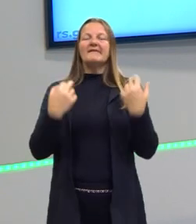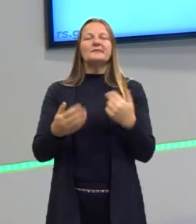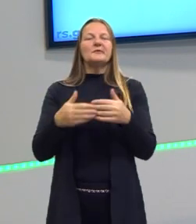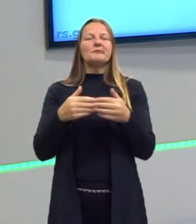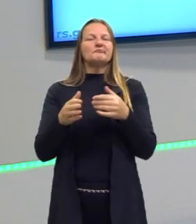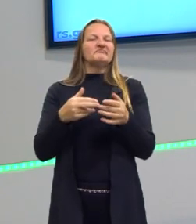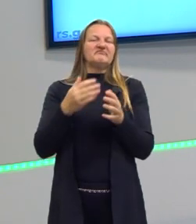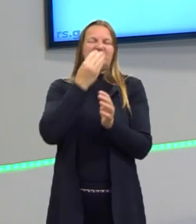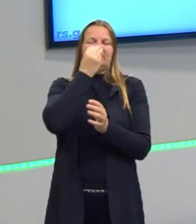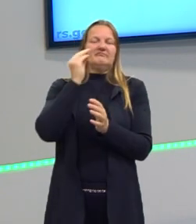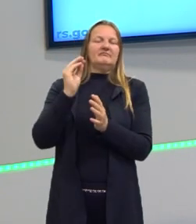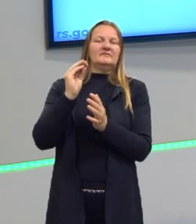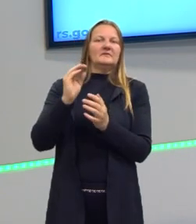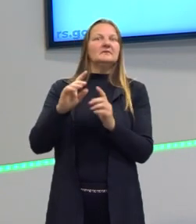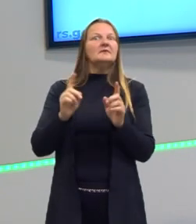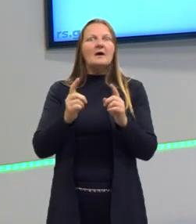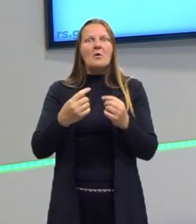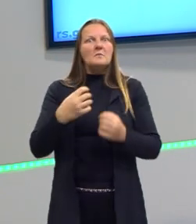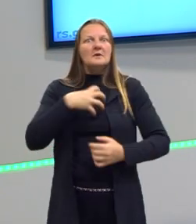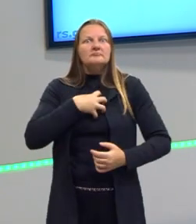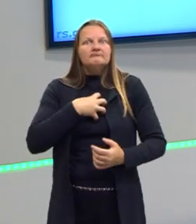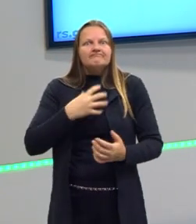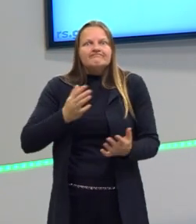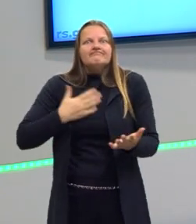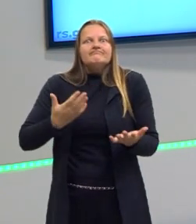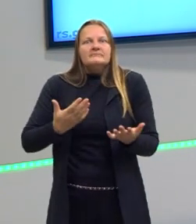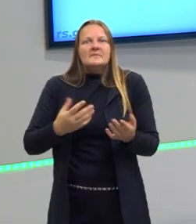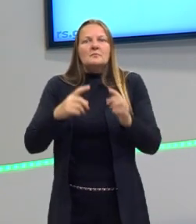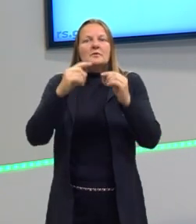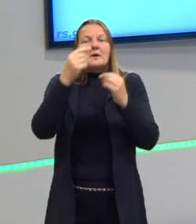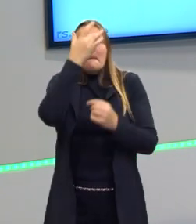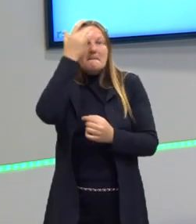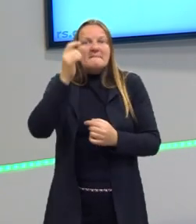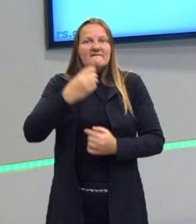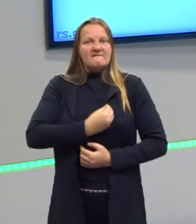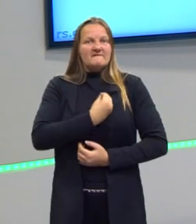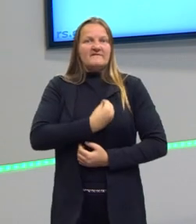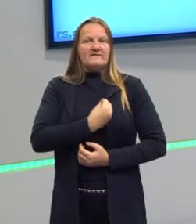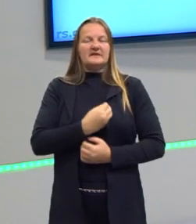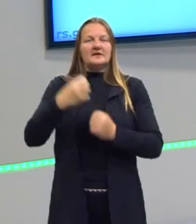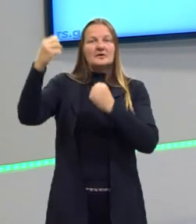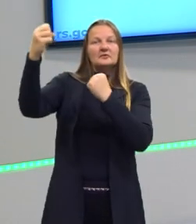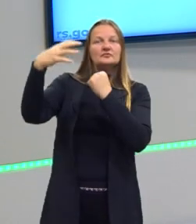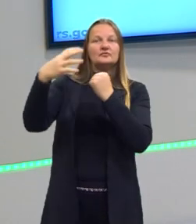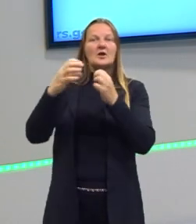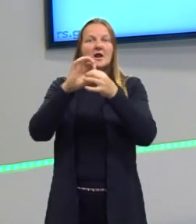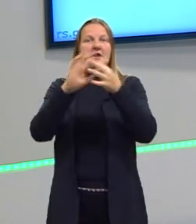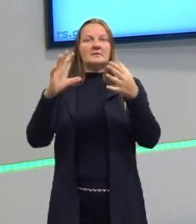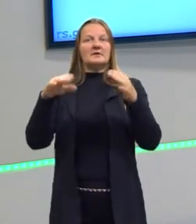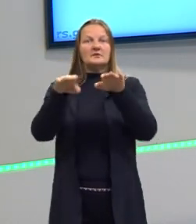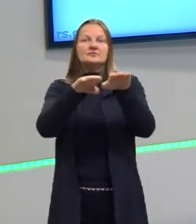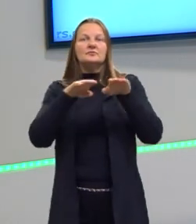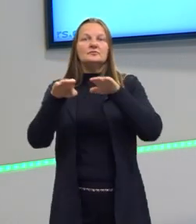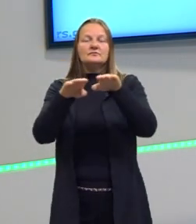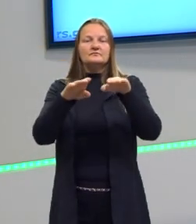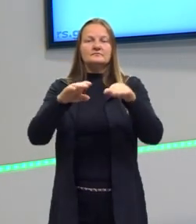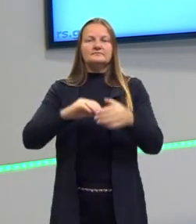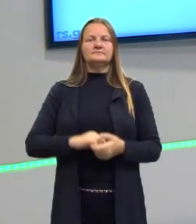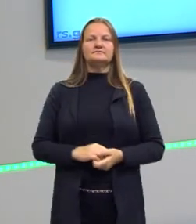aí fica um troço que vai ao desencontro das nossas ideias iluministas de liberdade e igualdade, ok?